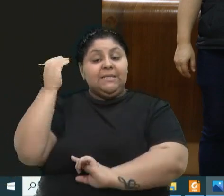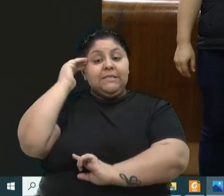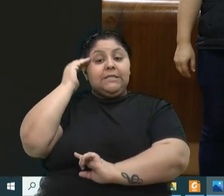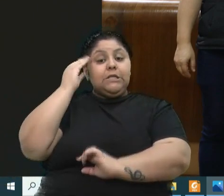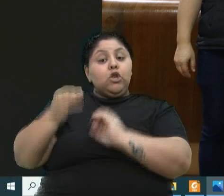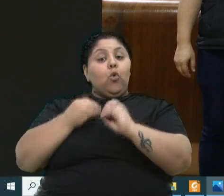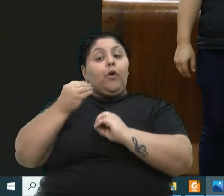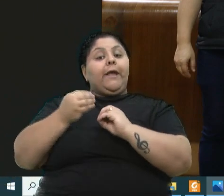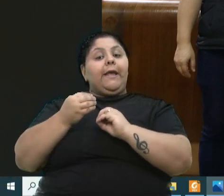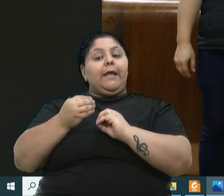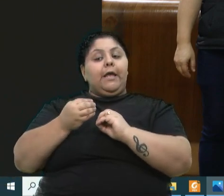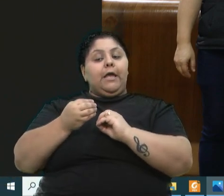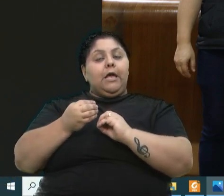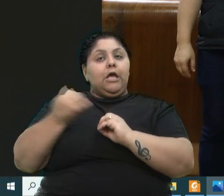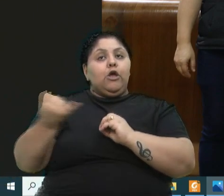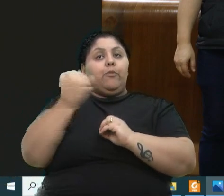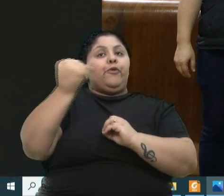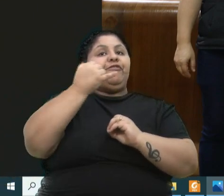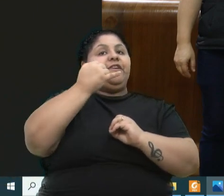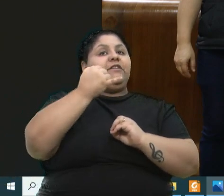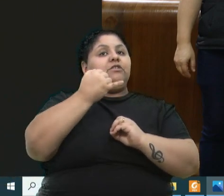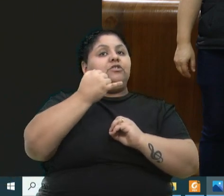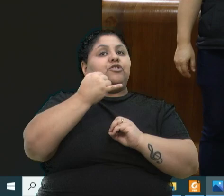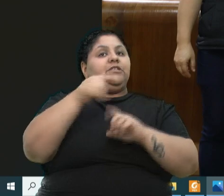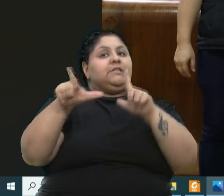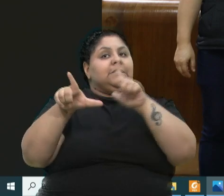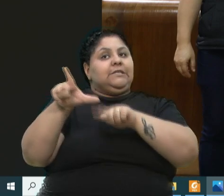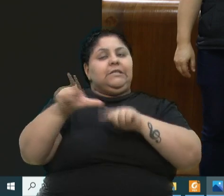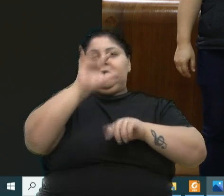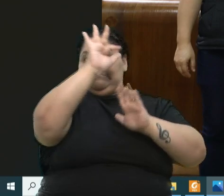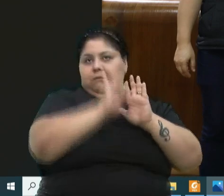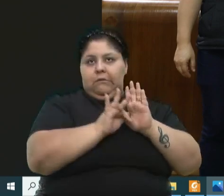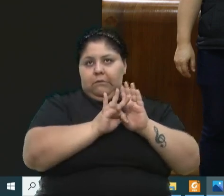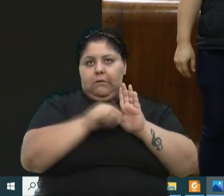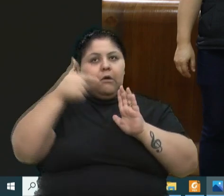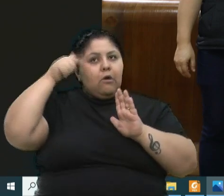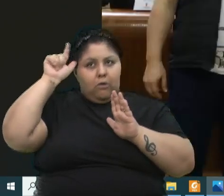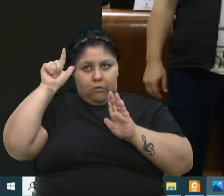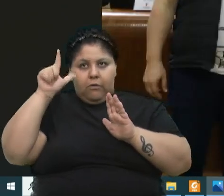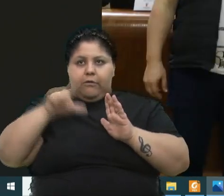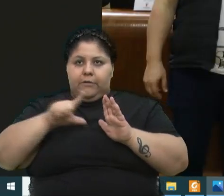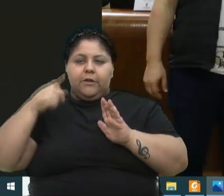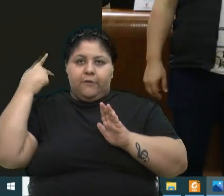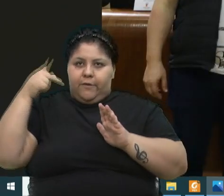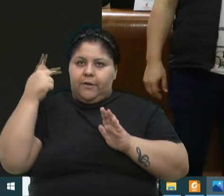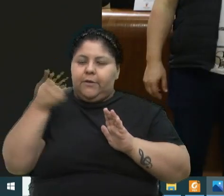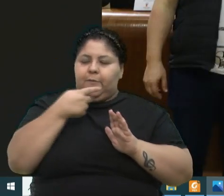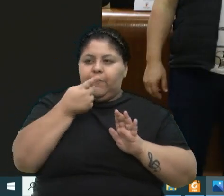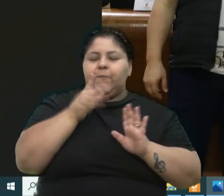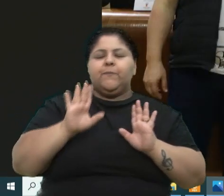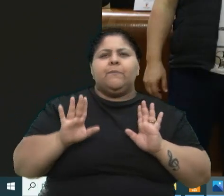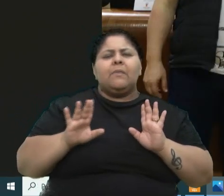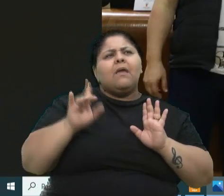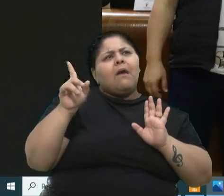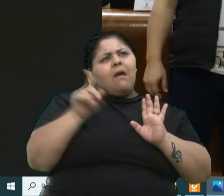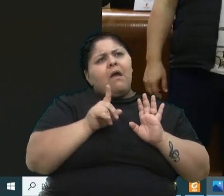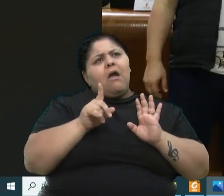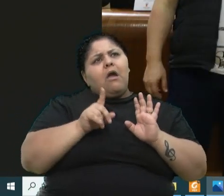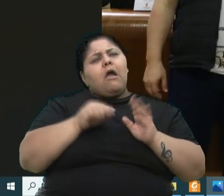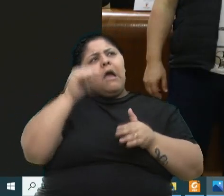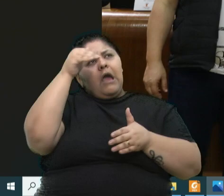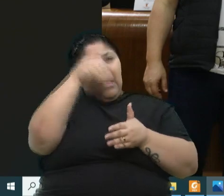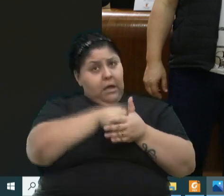proposição era necessária. Ontem, gente, durante as manifestações, teve um vereador por um dia que disse assim, vereador Bressan, é, eu